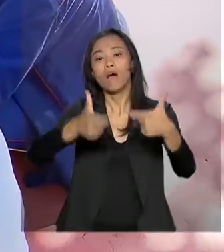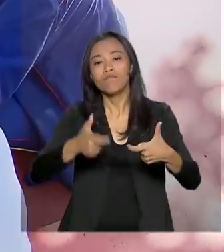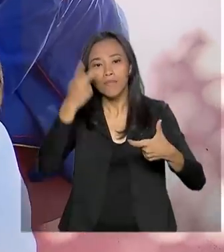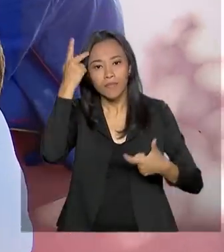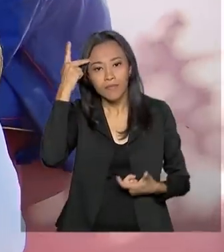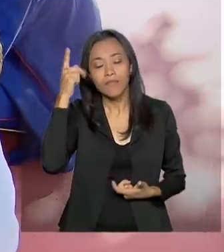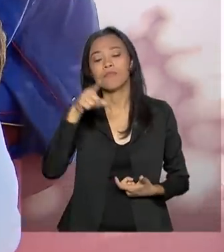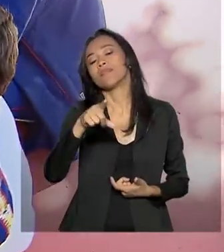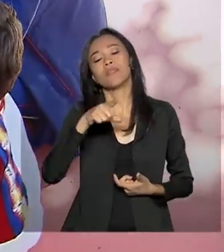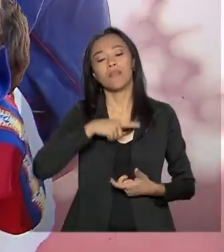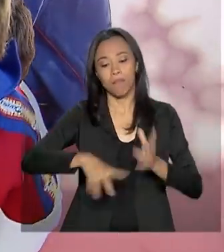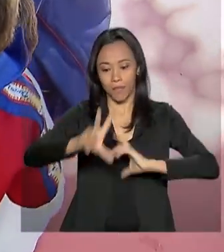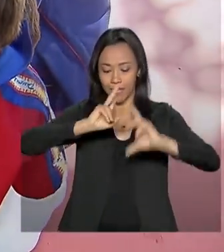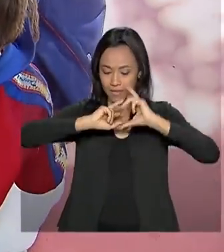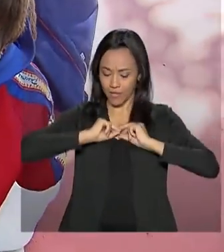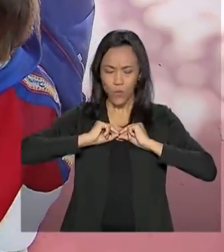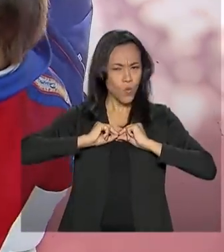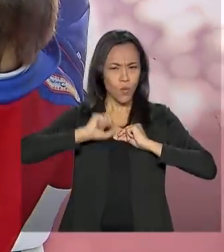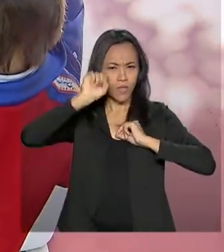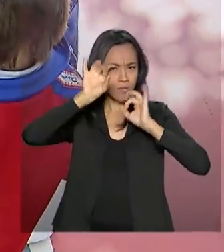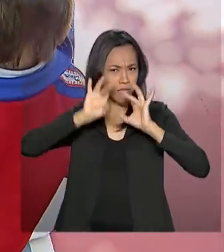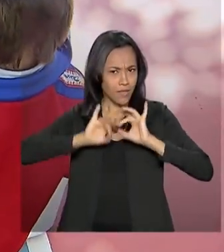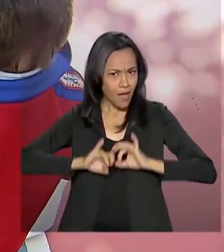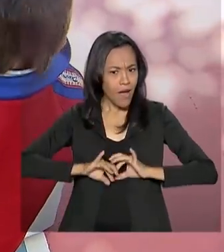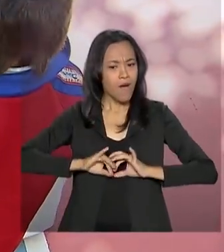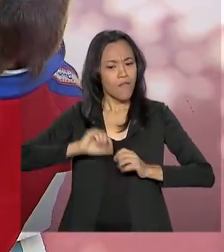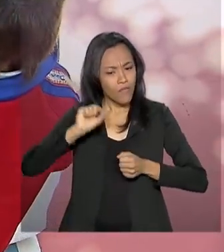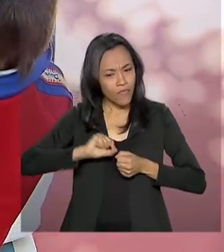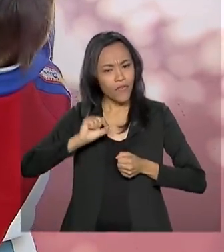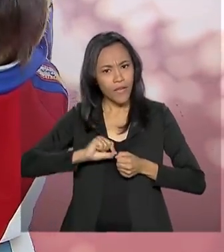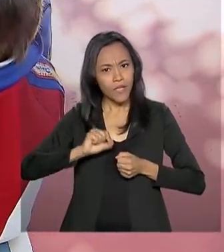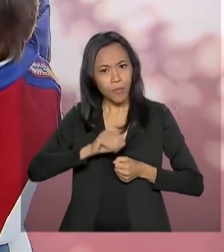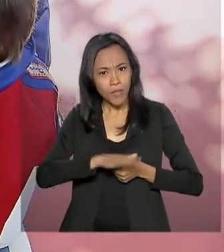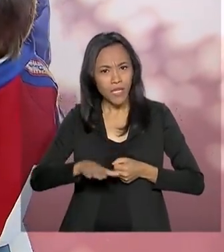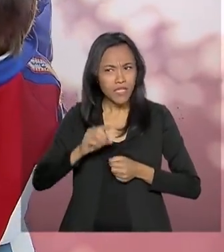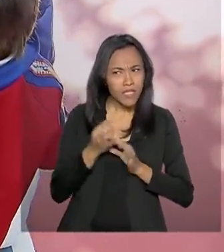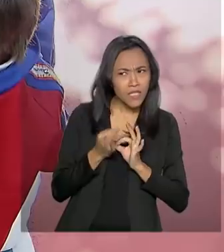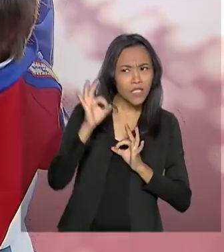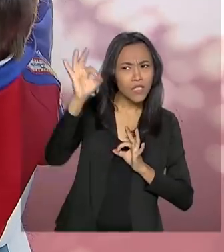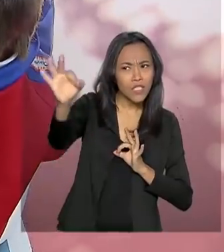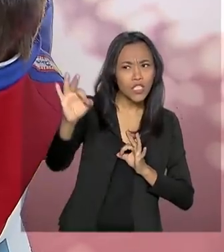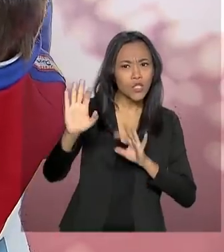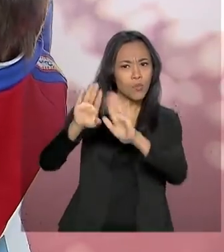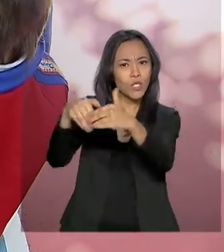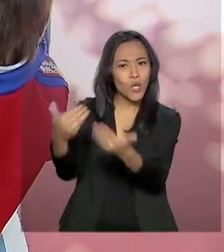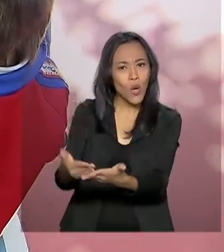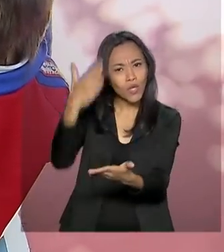receberam um presente especial, feito por crianças de uma escola de Curitiba.